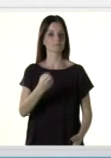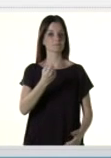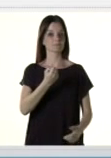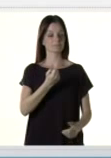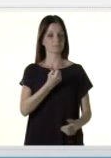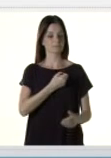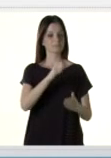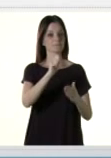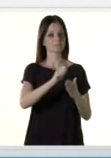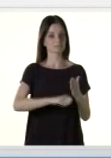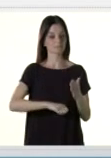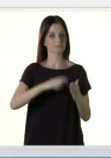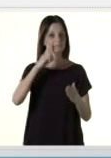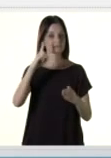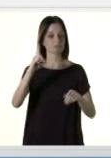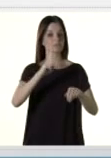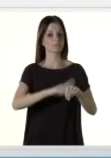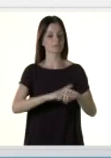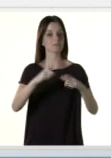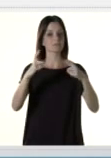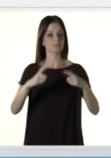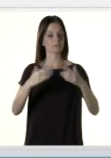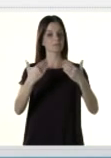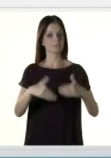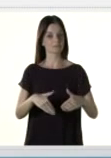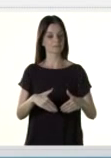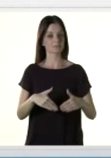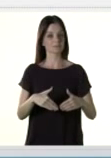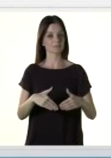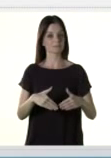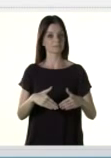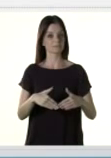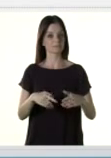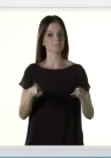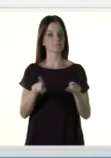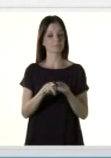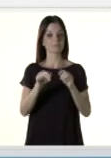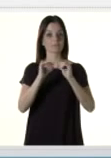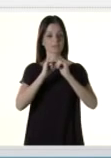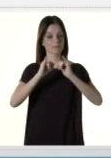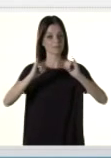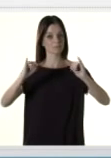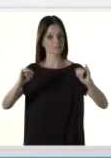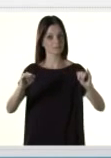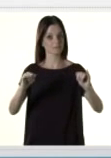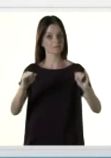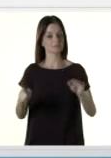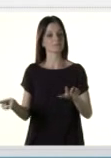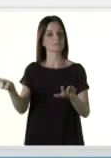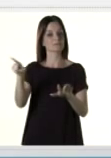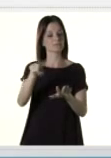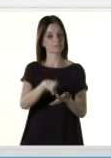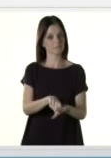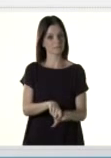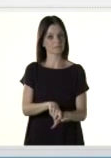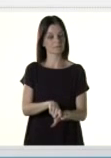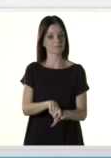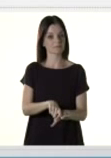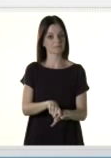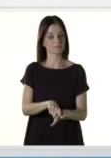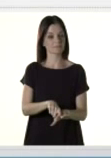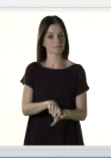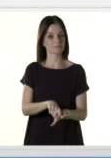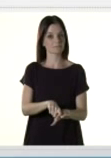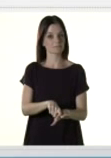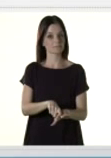número da sua inscrição, a data, hora e o local das provas, as informações referentes a atendimentos diferenciados